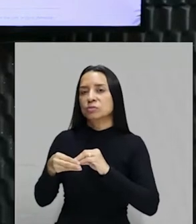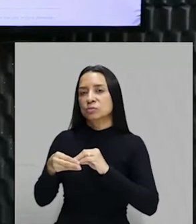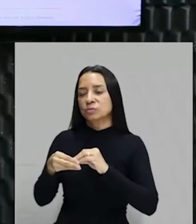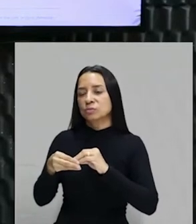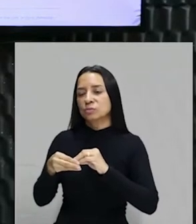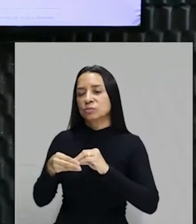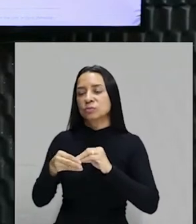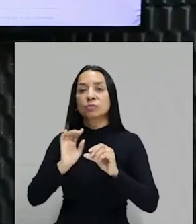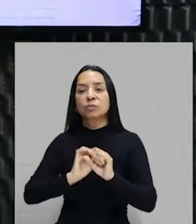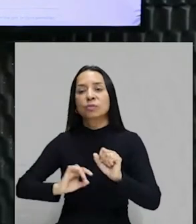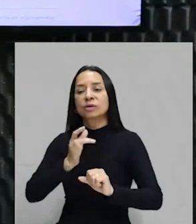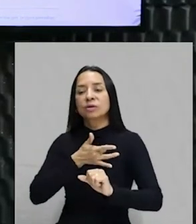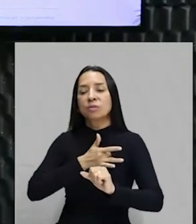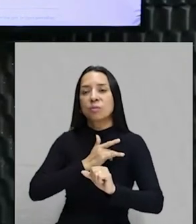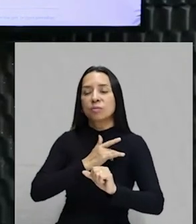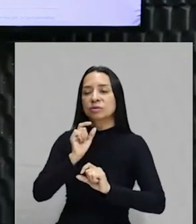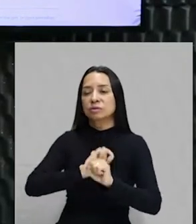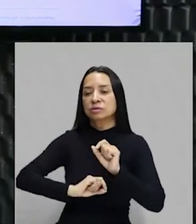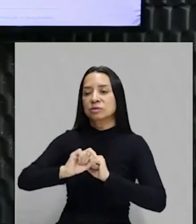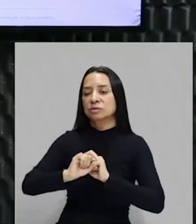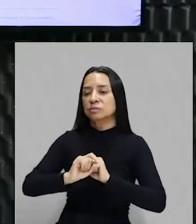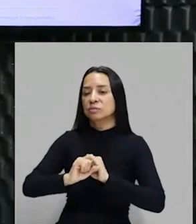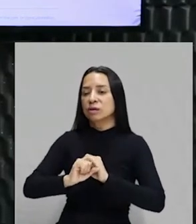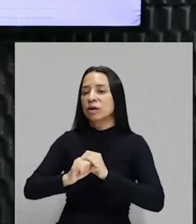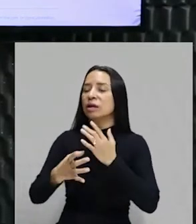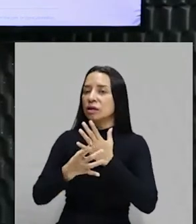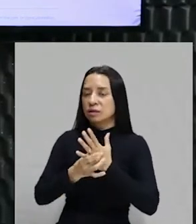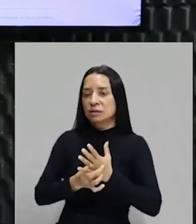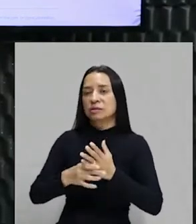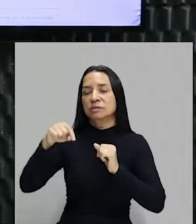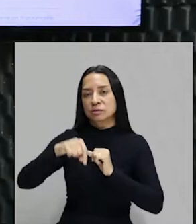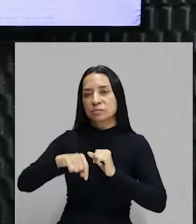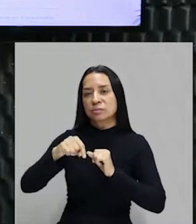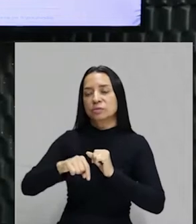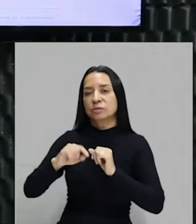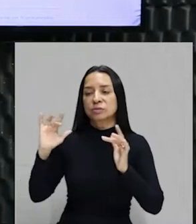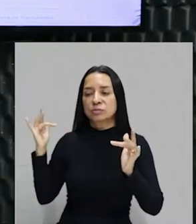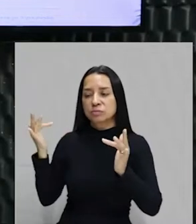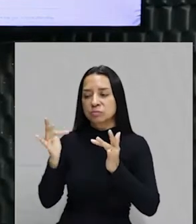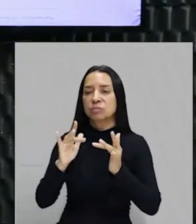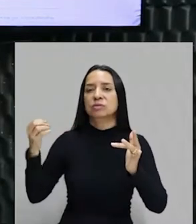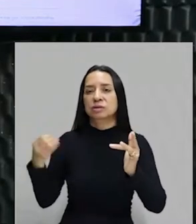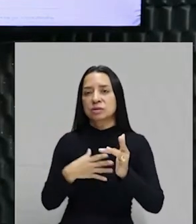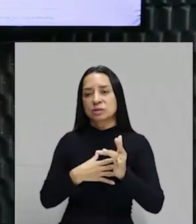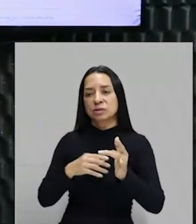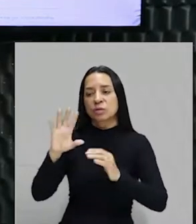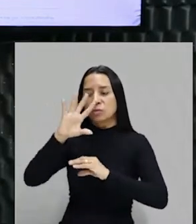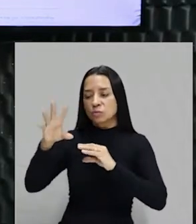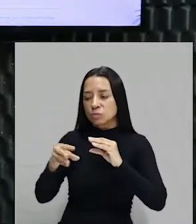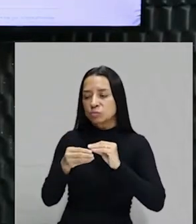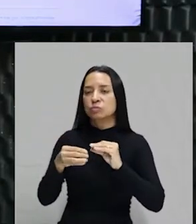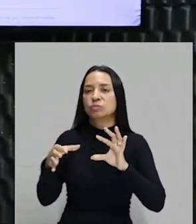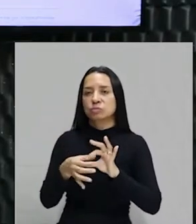romantismo, um pouco de realismo, tudo o que acontecia na Europa e ensina na escola brasileira com os artistas que não eram brasileiros, eram